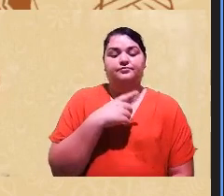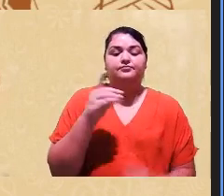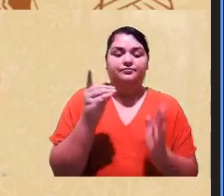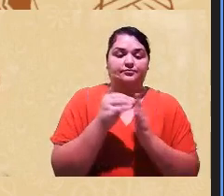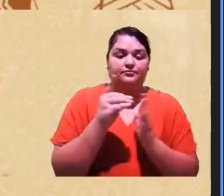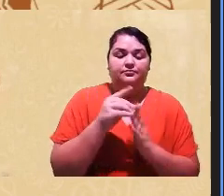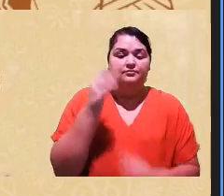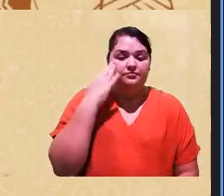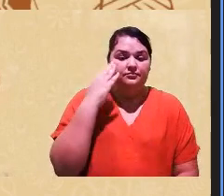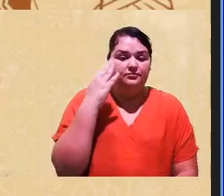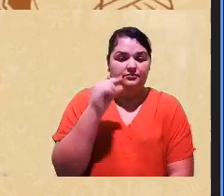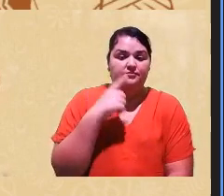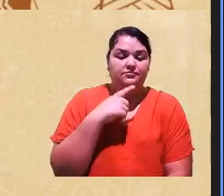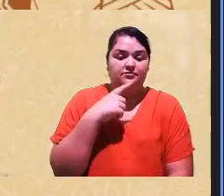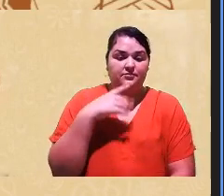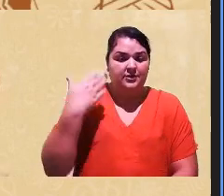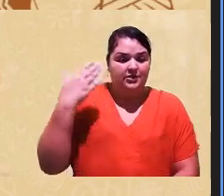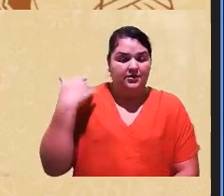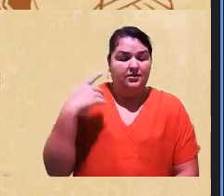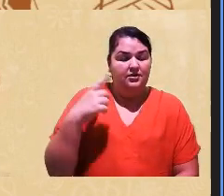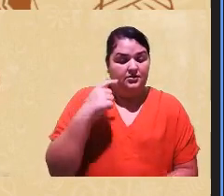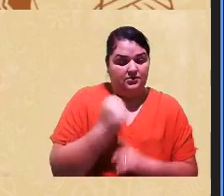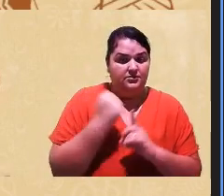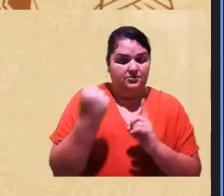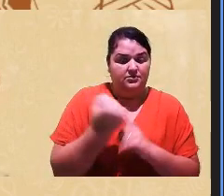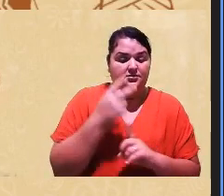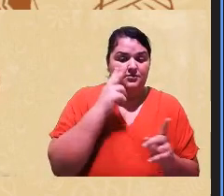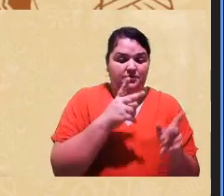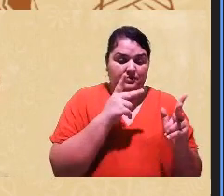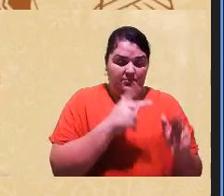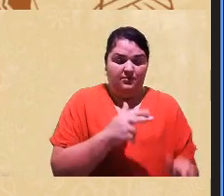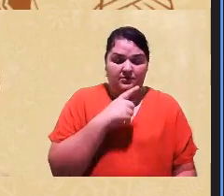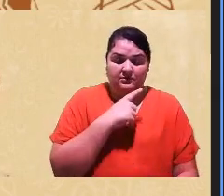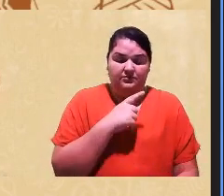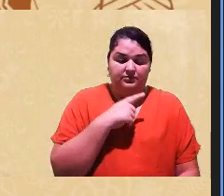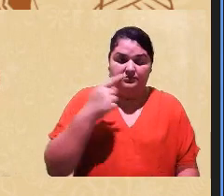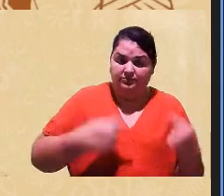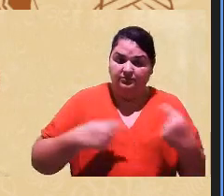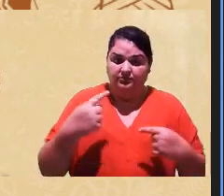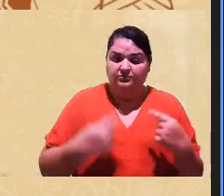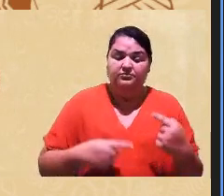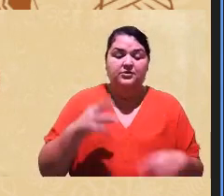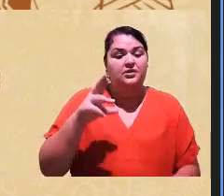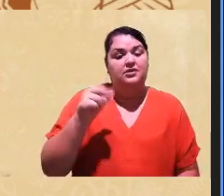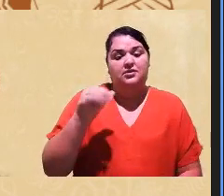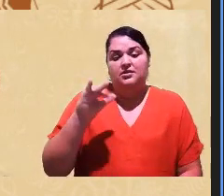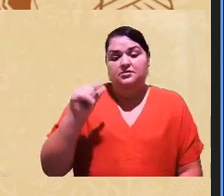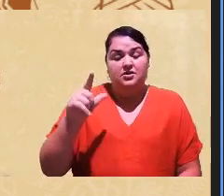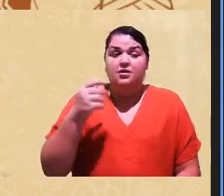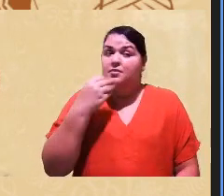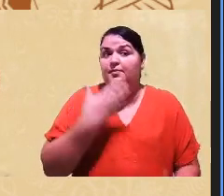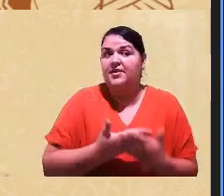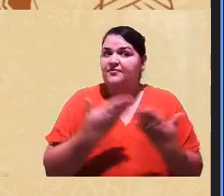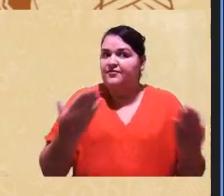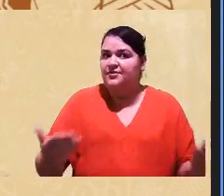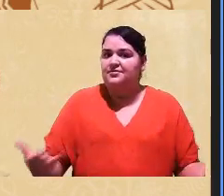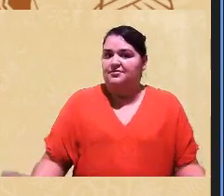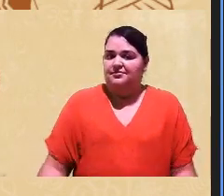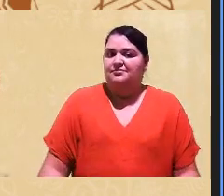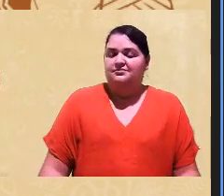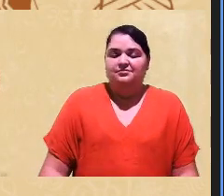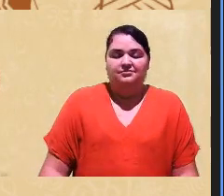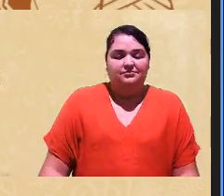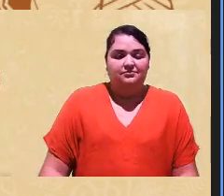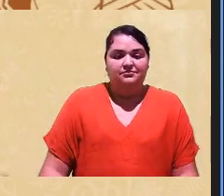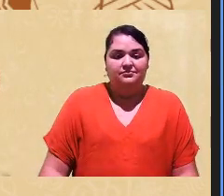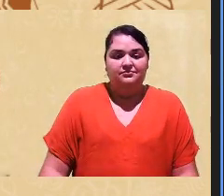que fenotipicamente a sociedade ouve como negro e se disputar nas cotas raciais seja bem-vindo né e que